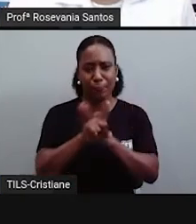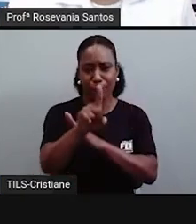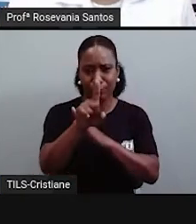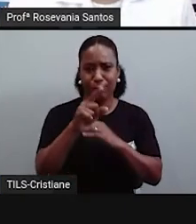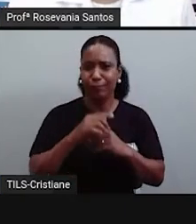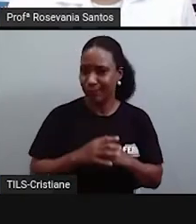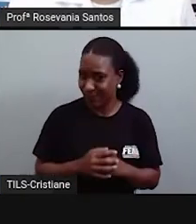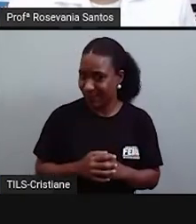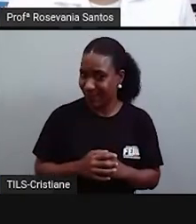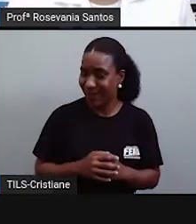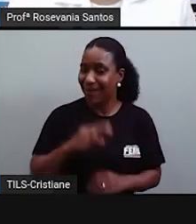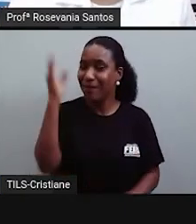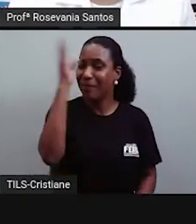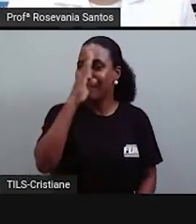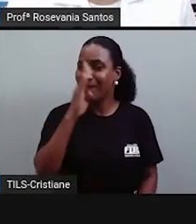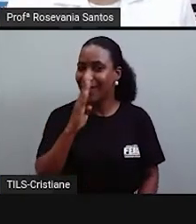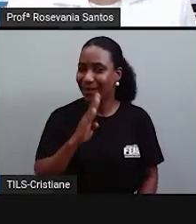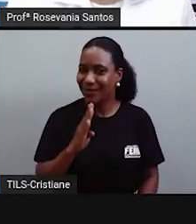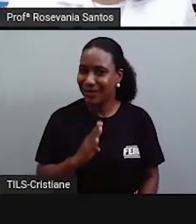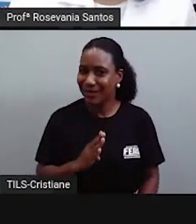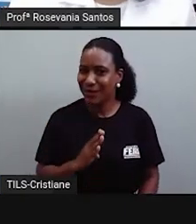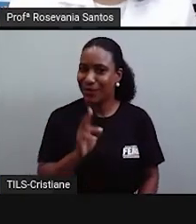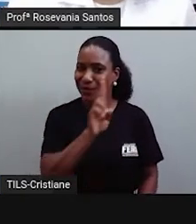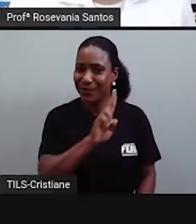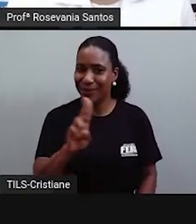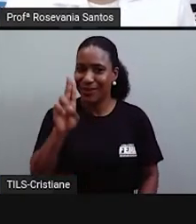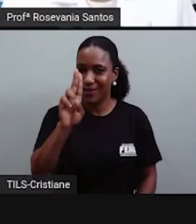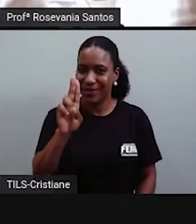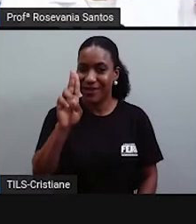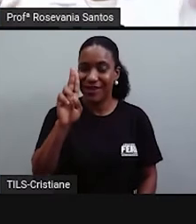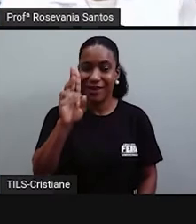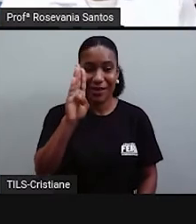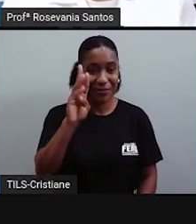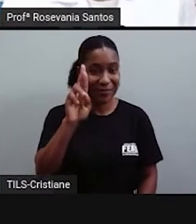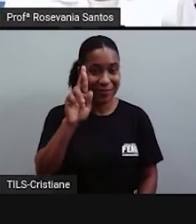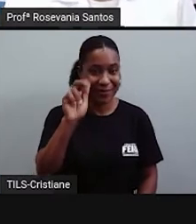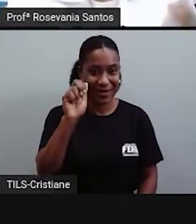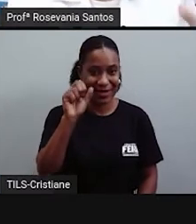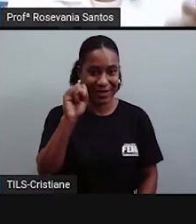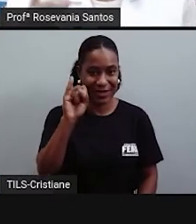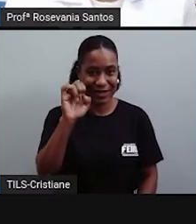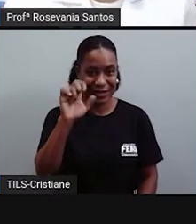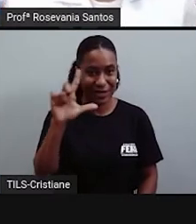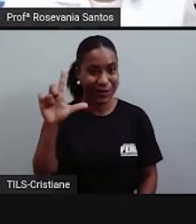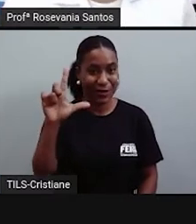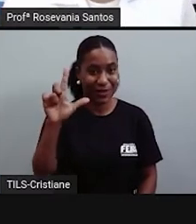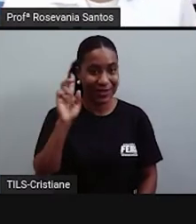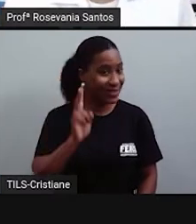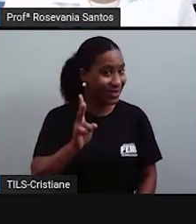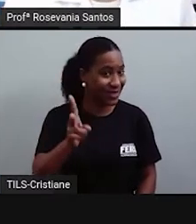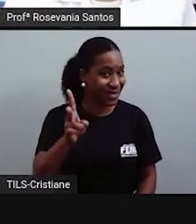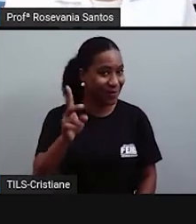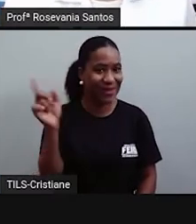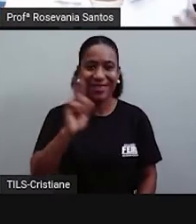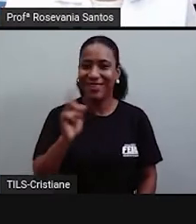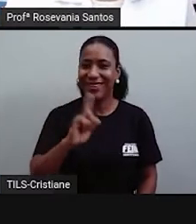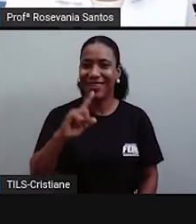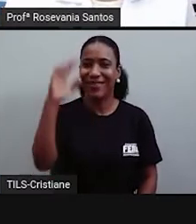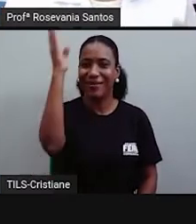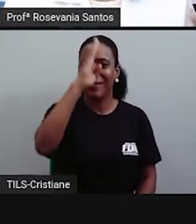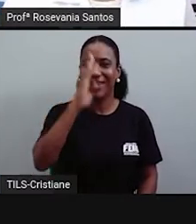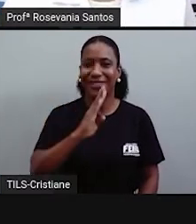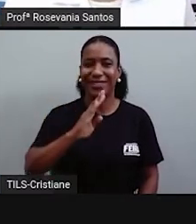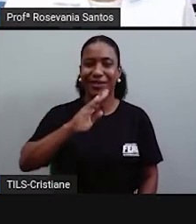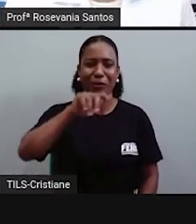Brasil já teve vários nomes? Pois é, o Brasil nenhum nasceu já sendo chamado de Brasil. Até porque,